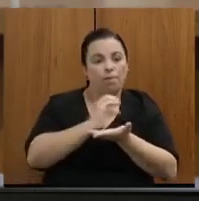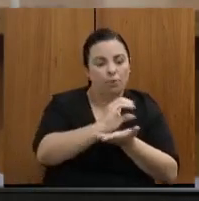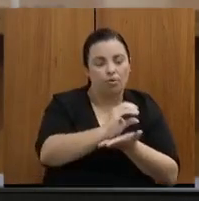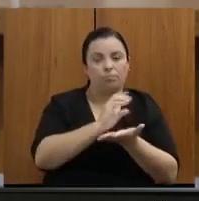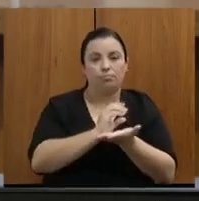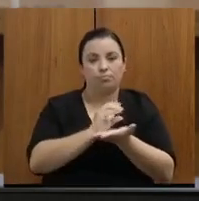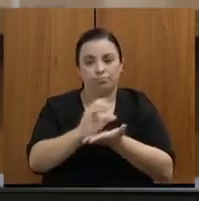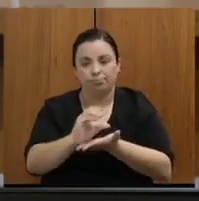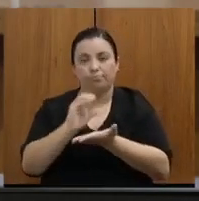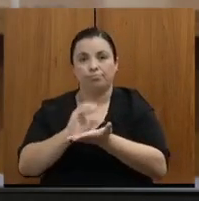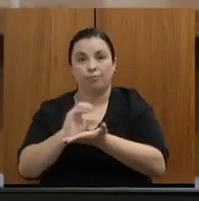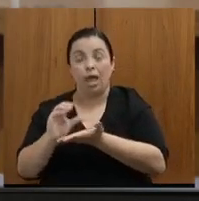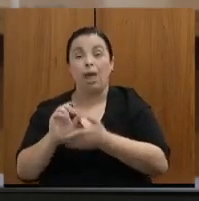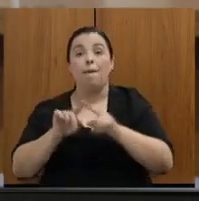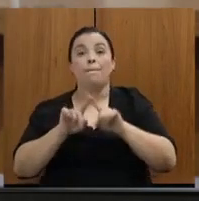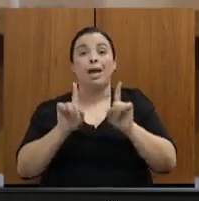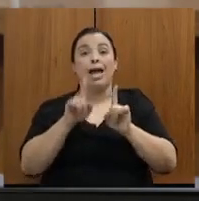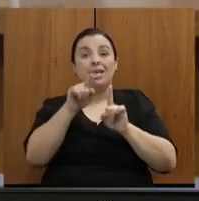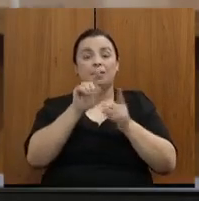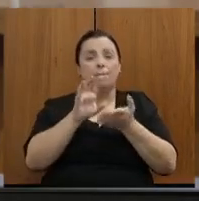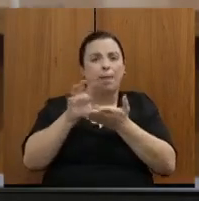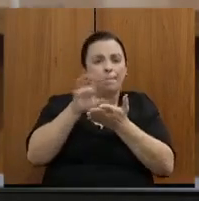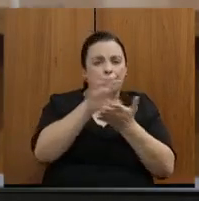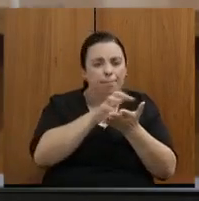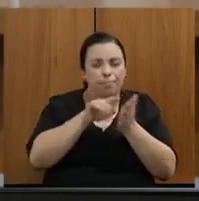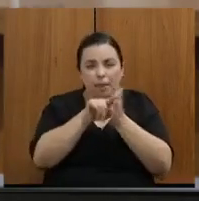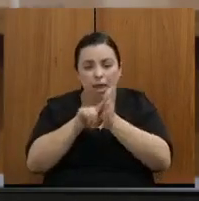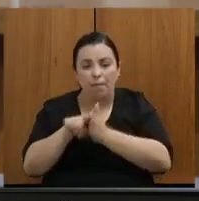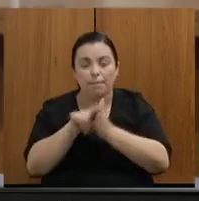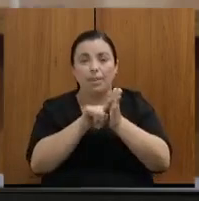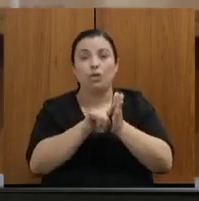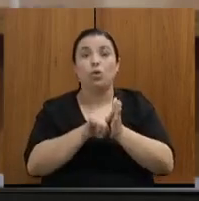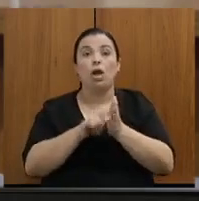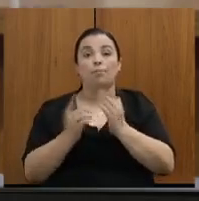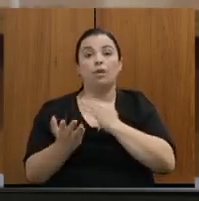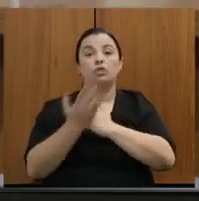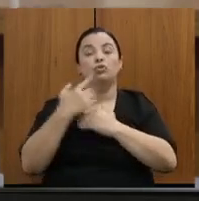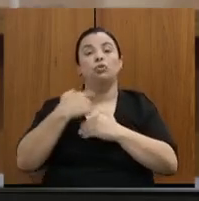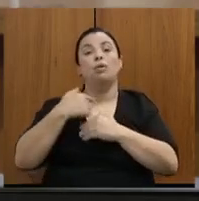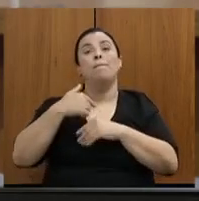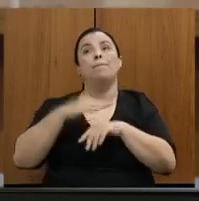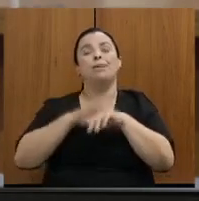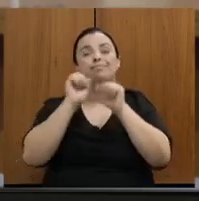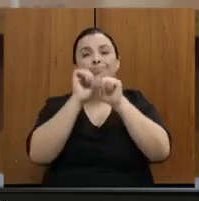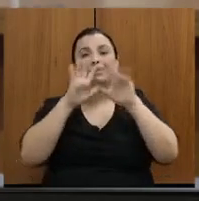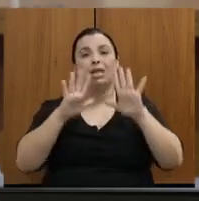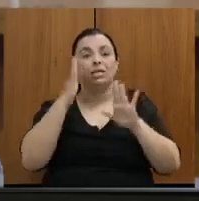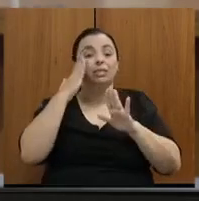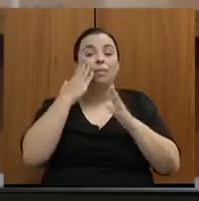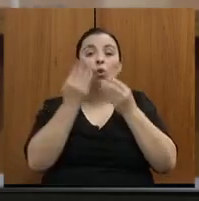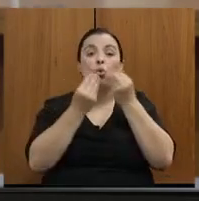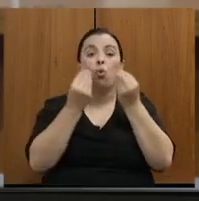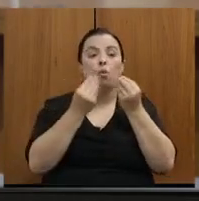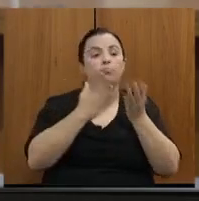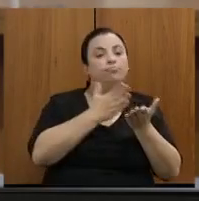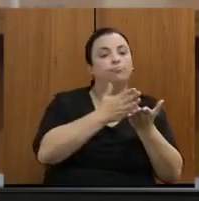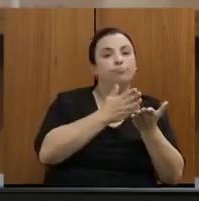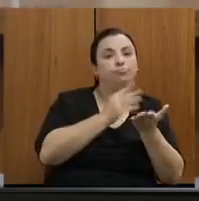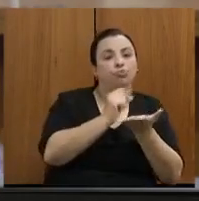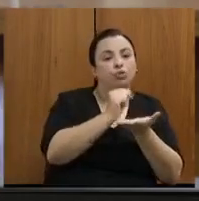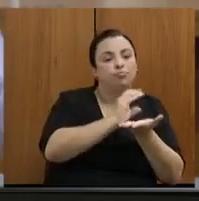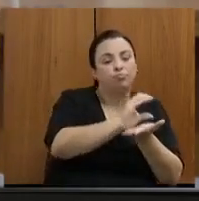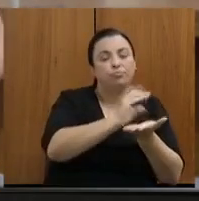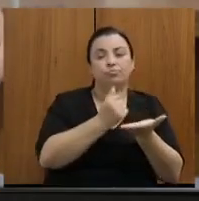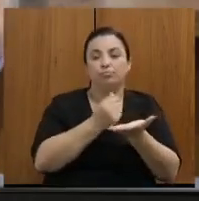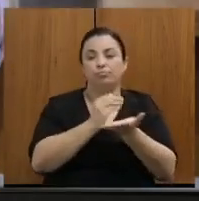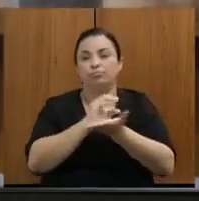adequada, e esse é um tema também para a gente abraçar, porque muitas vezes são recursos menores, às vezes